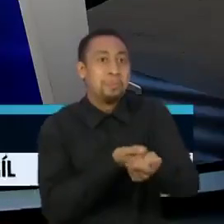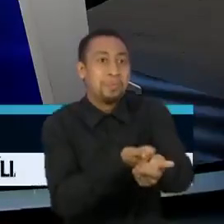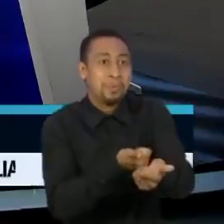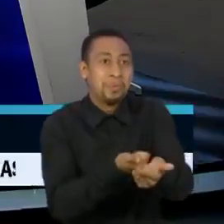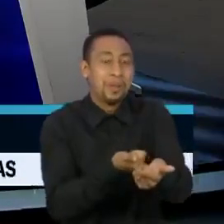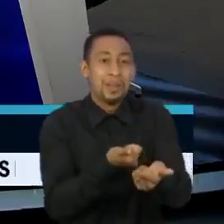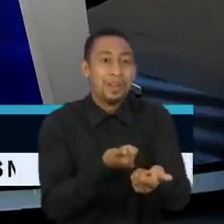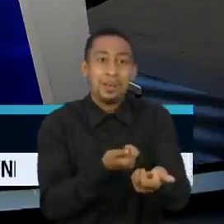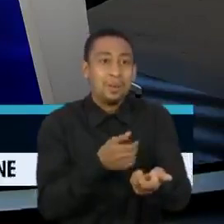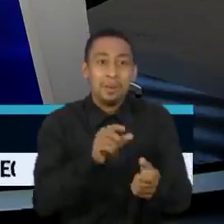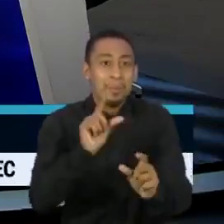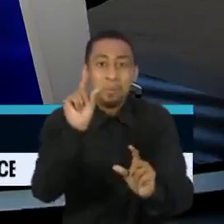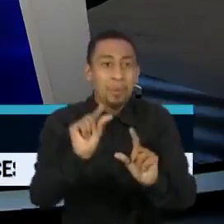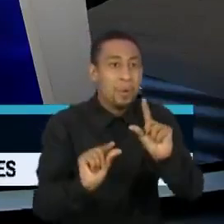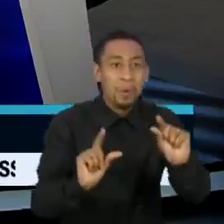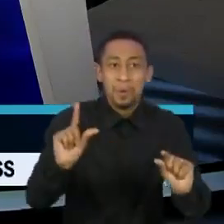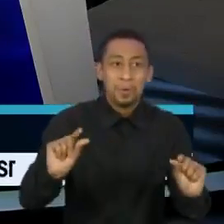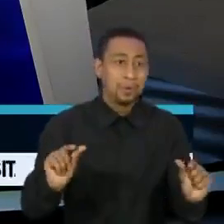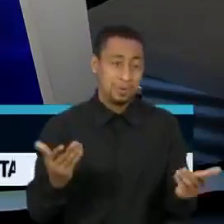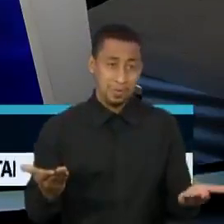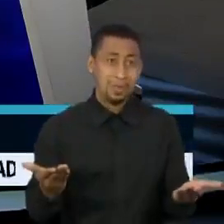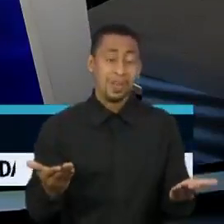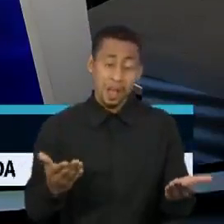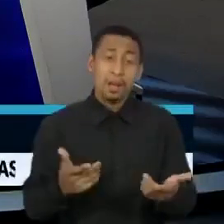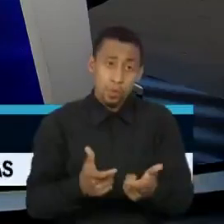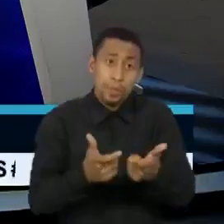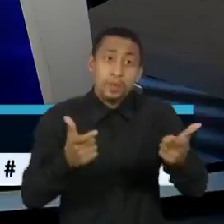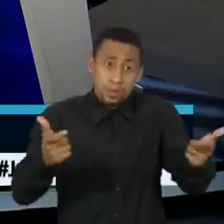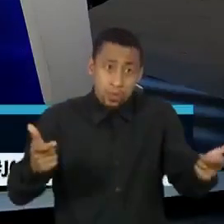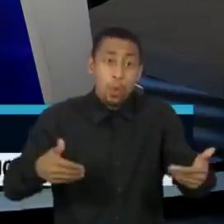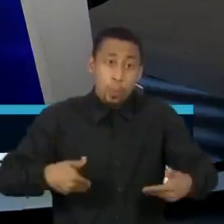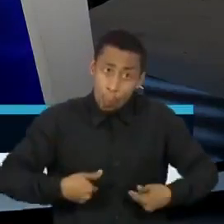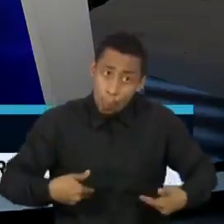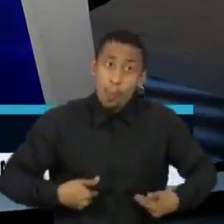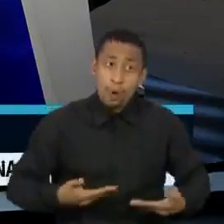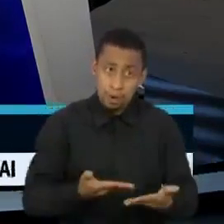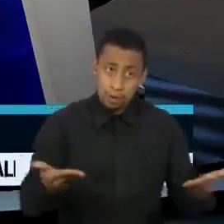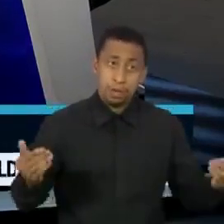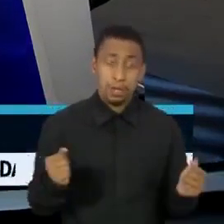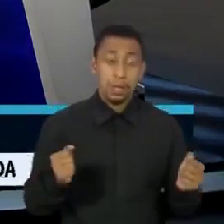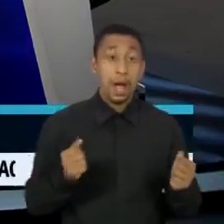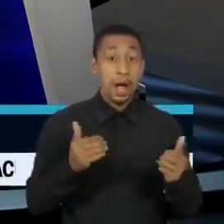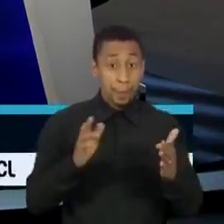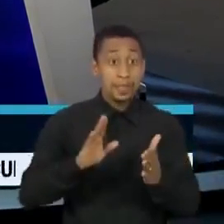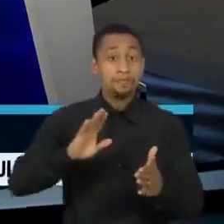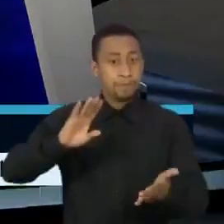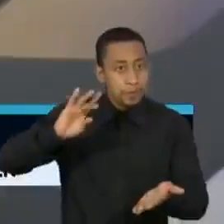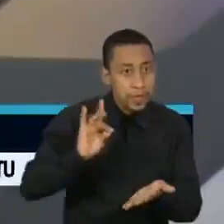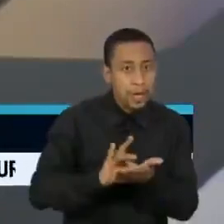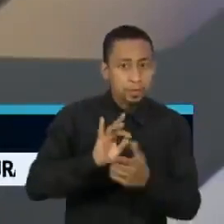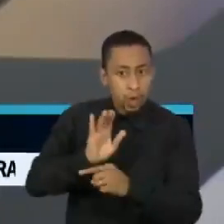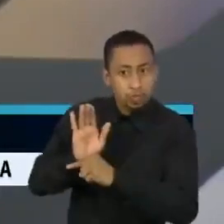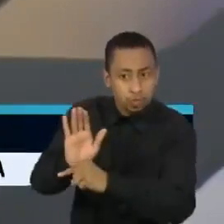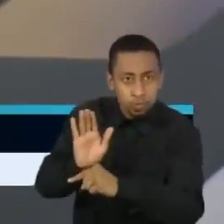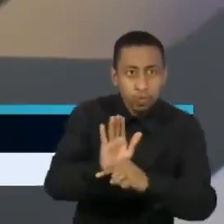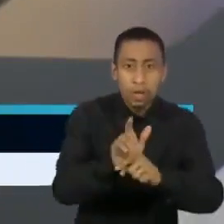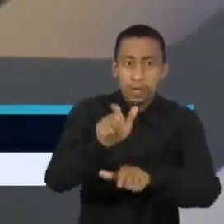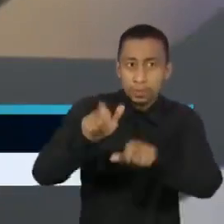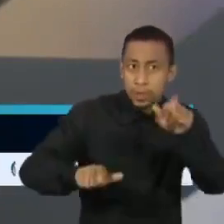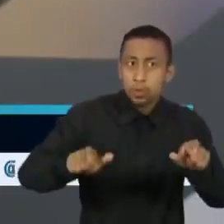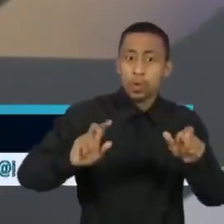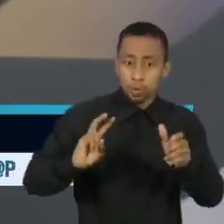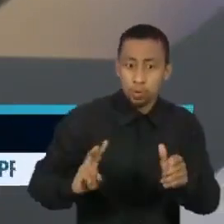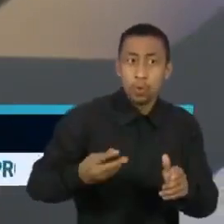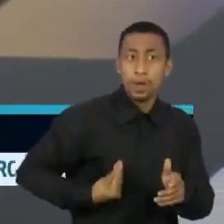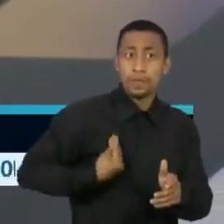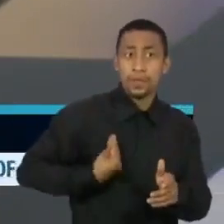o Estado não garantir de fato condições para que essas pessoas possam sobreviver, viver nesse momento de